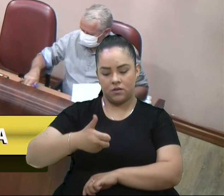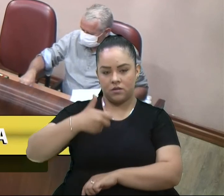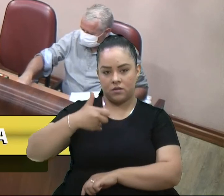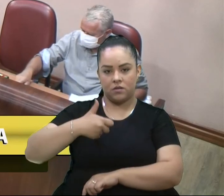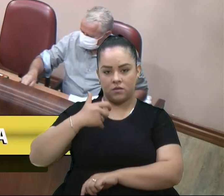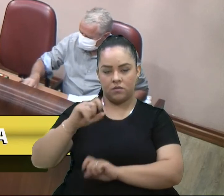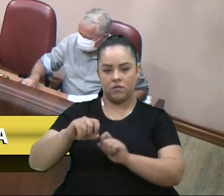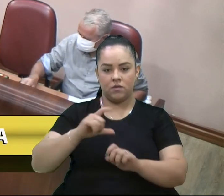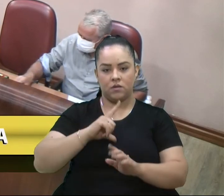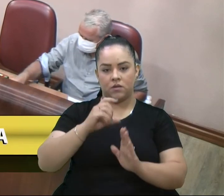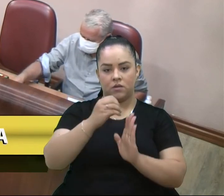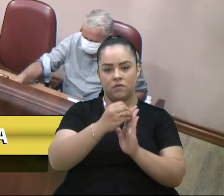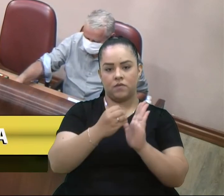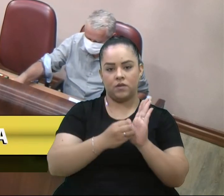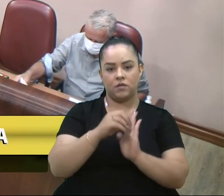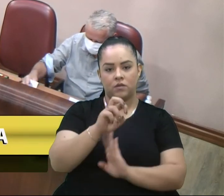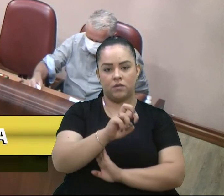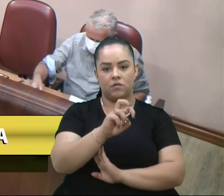581-2021.